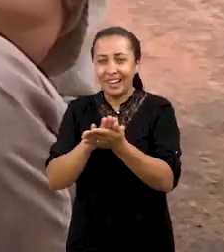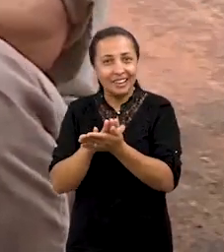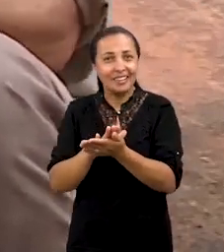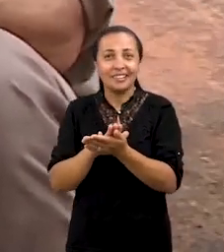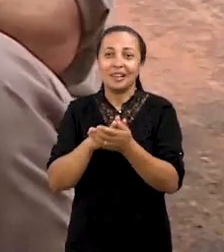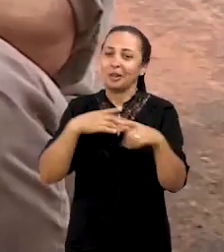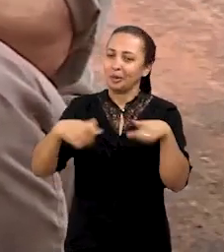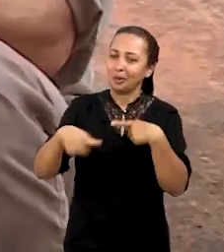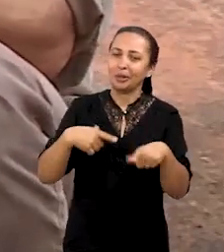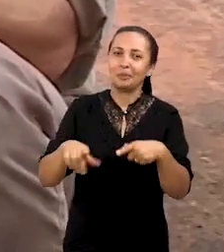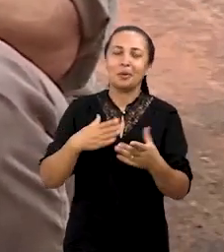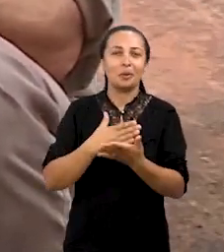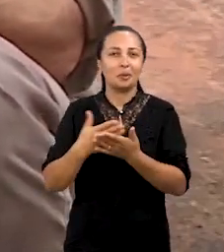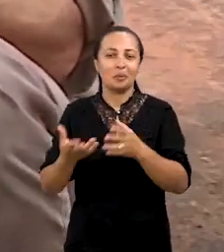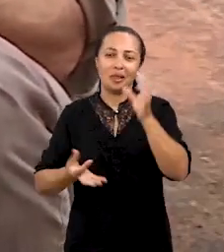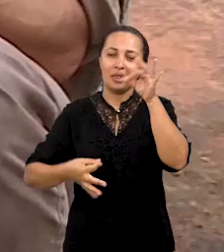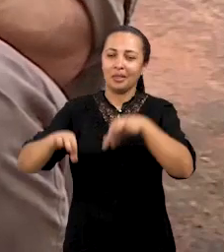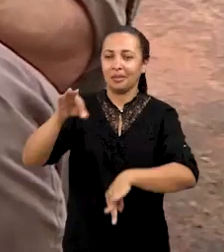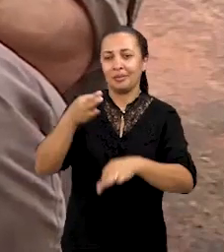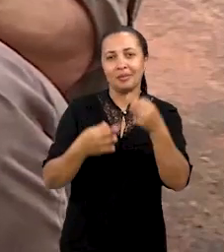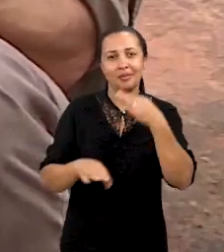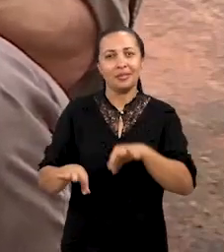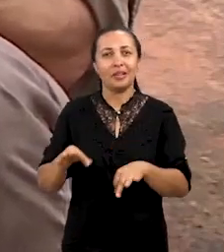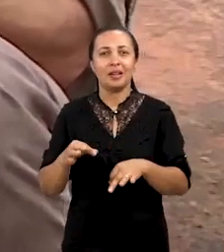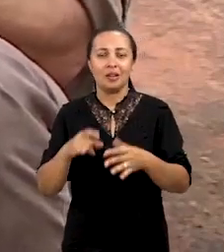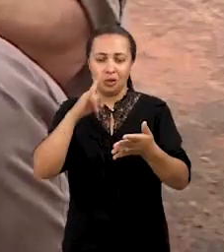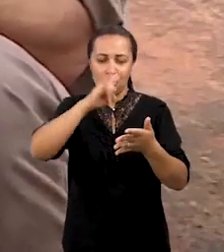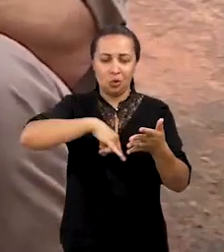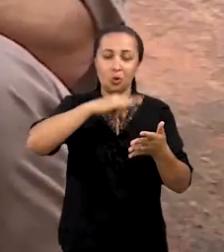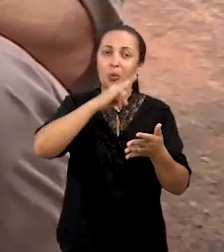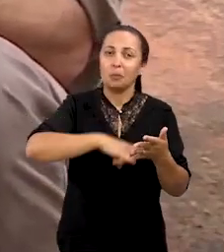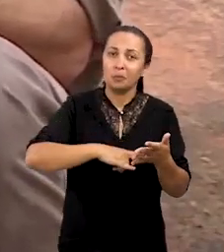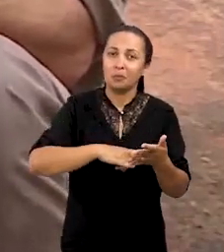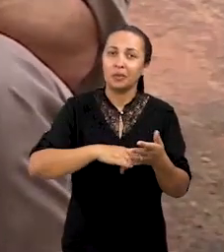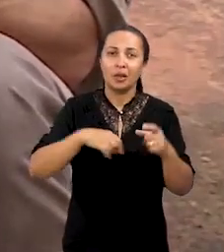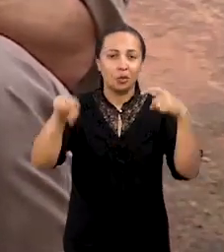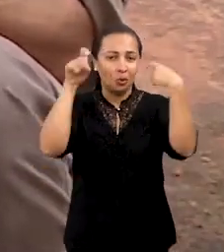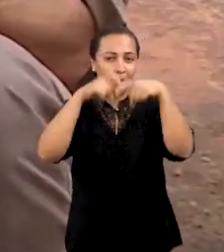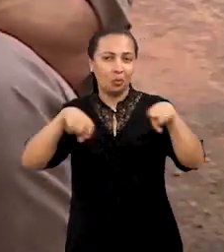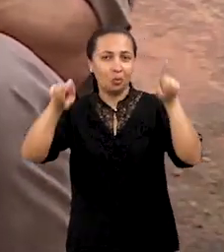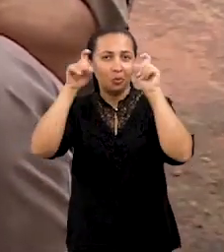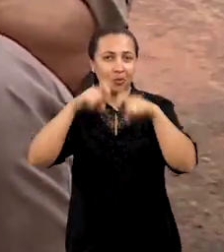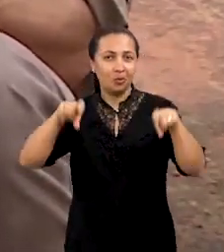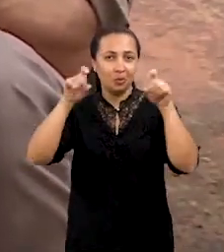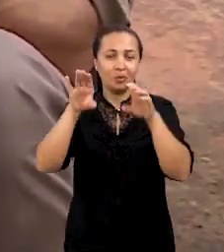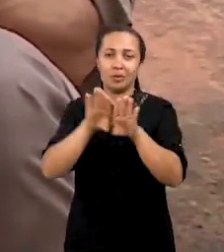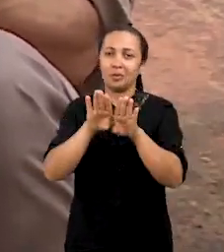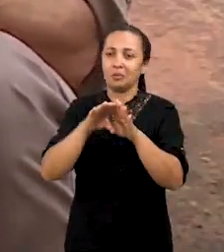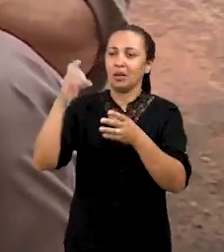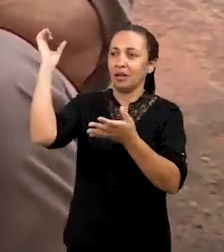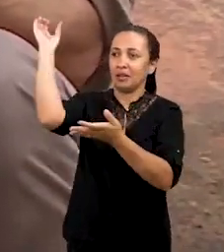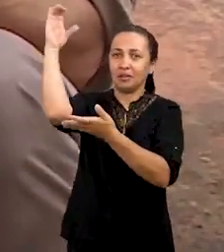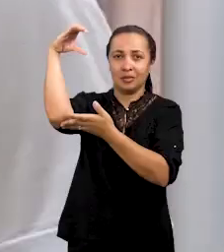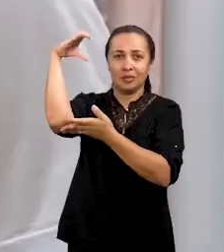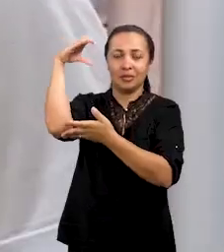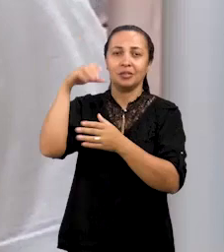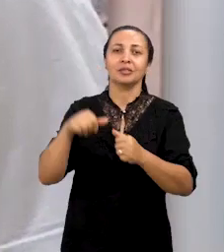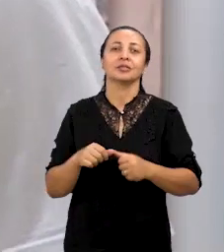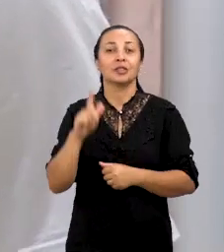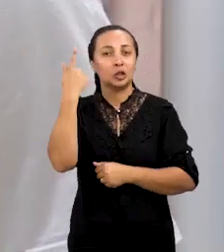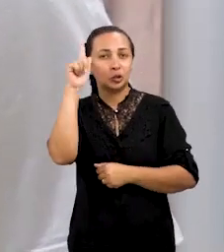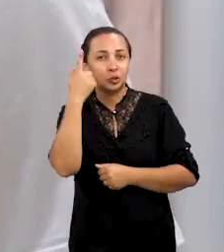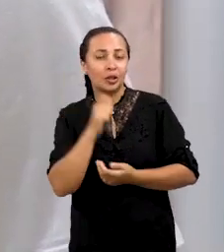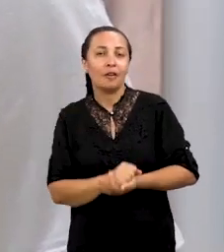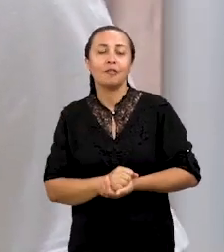É um trabalho que começa desde o laboratório, né? É documental, desde o computador também. A questão de satélite, coordenadas geográficas. O